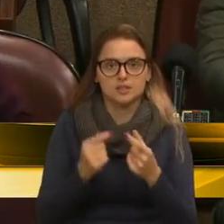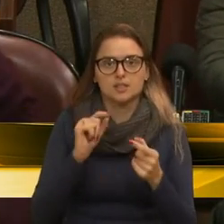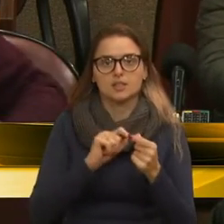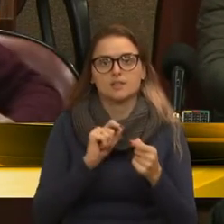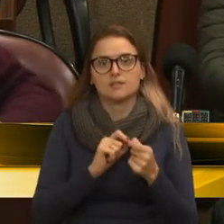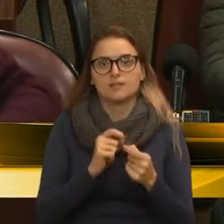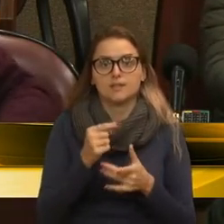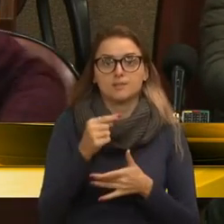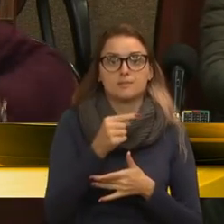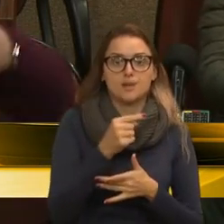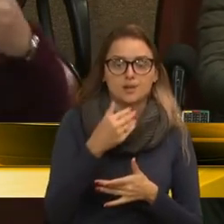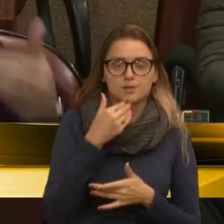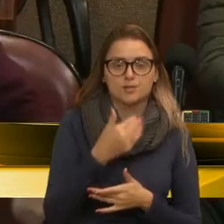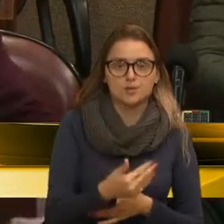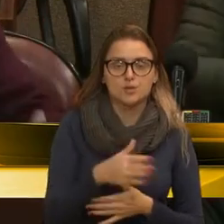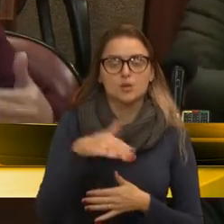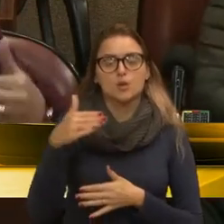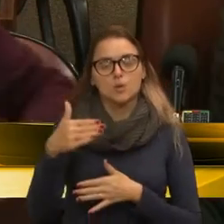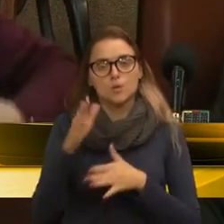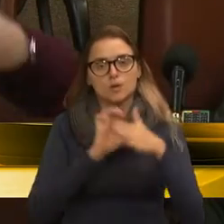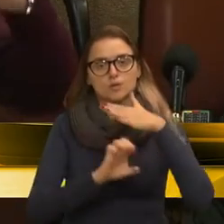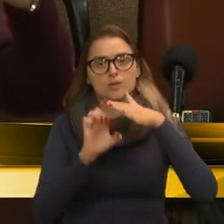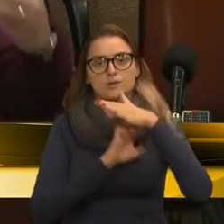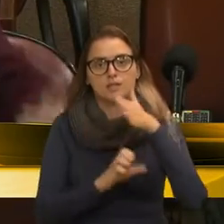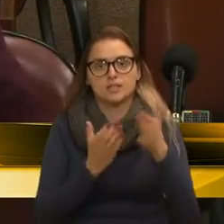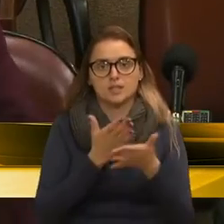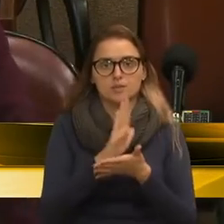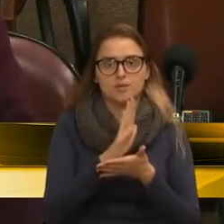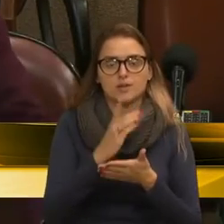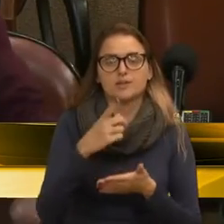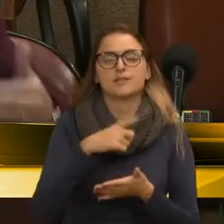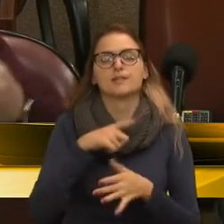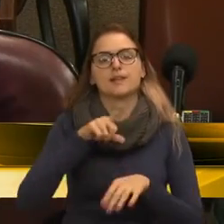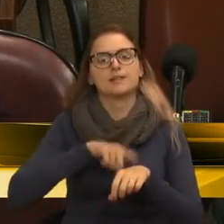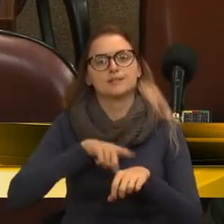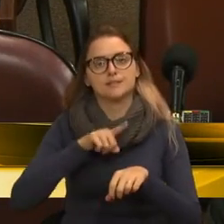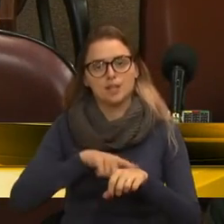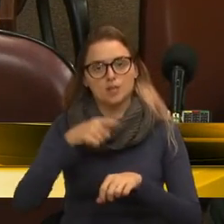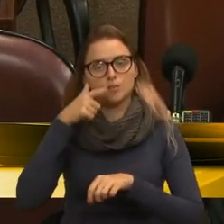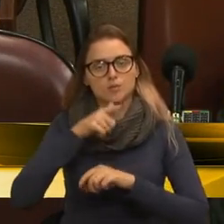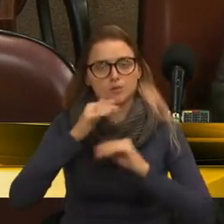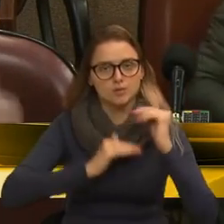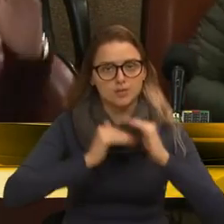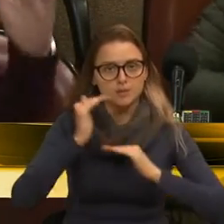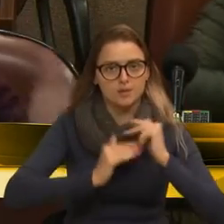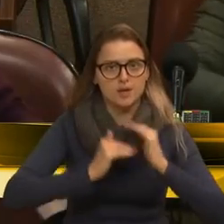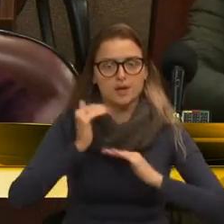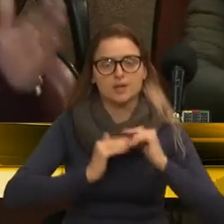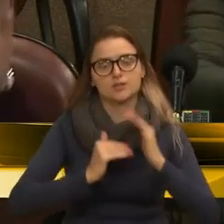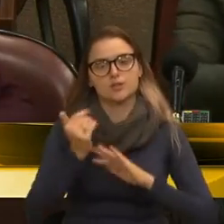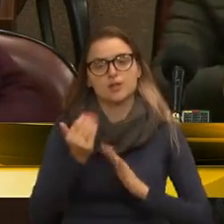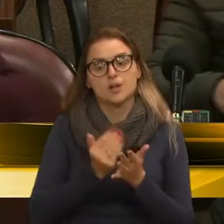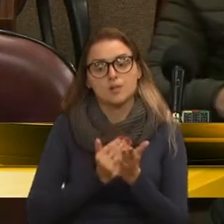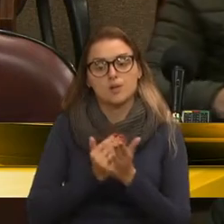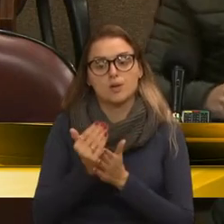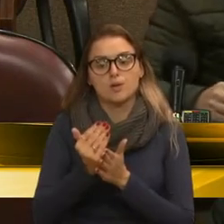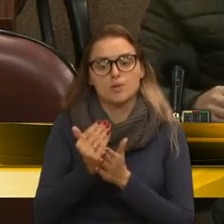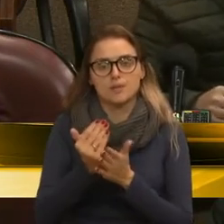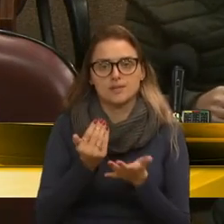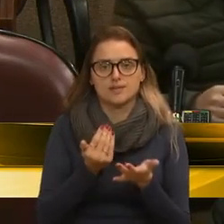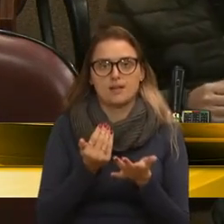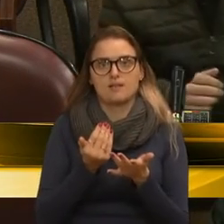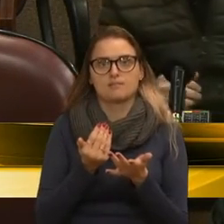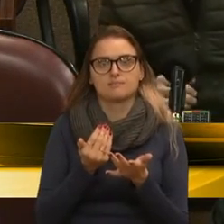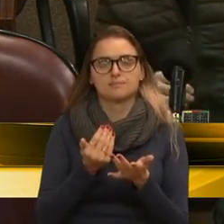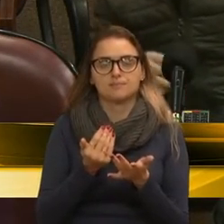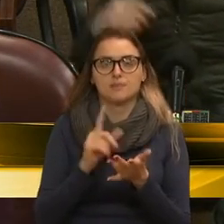certames, quando a empresa é aprovada, tem o seu tempo da execução das obras, do início, do meio e do final